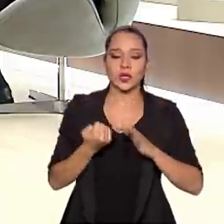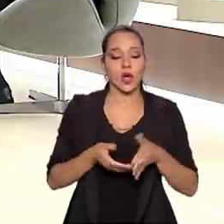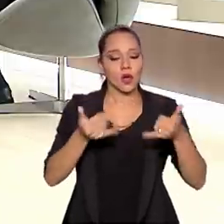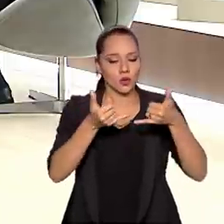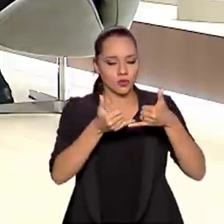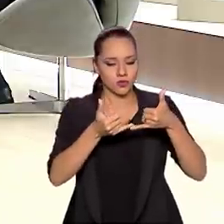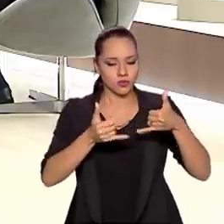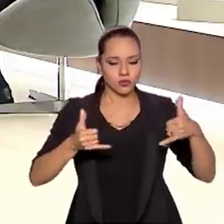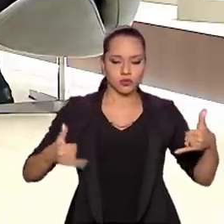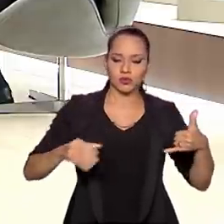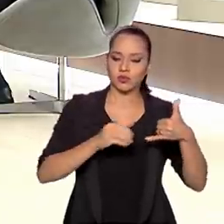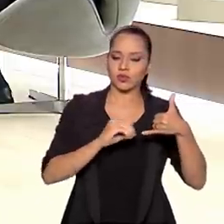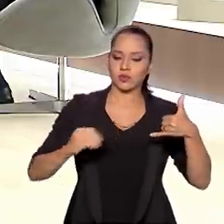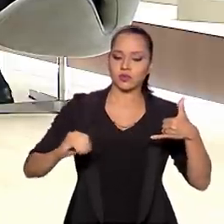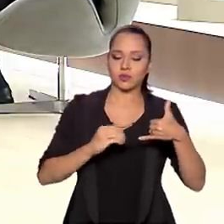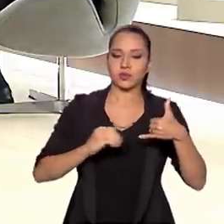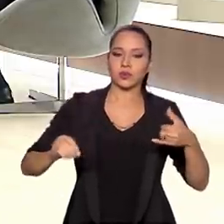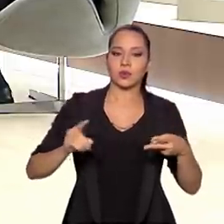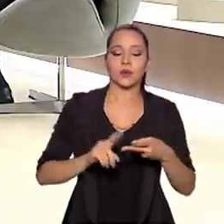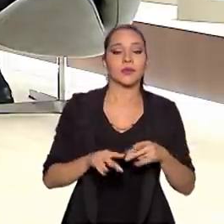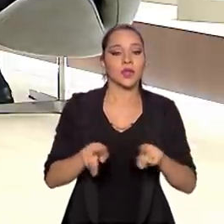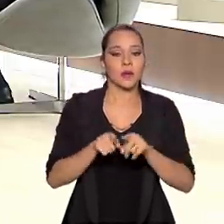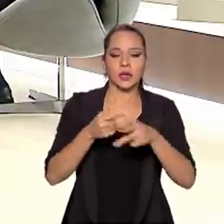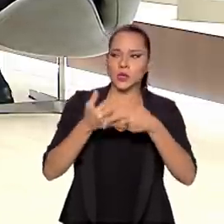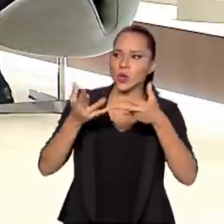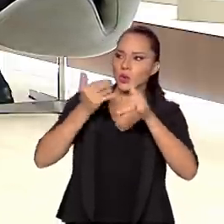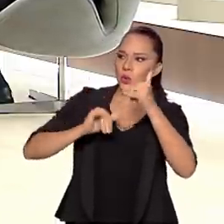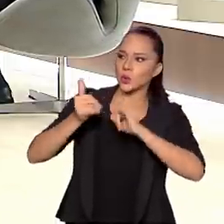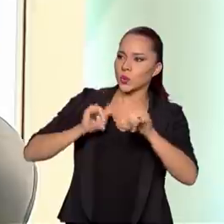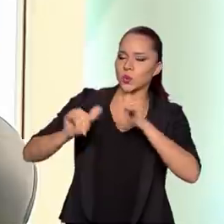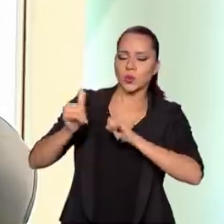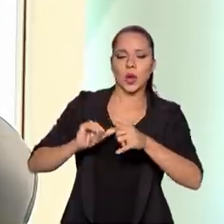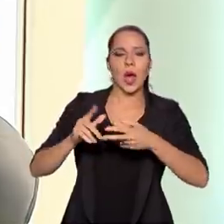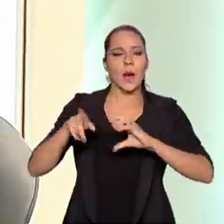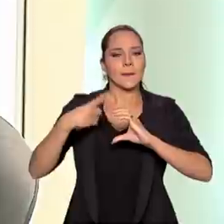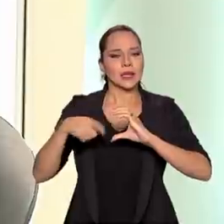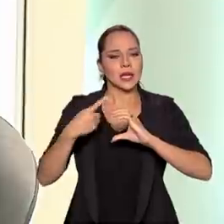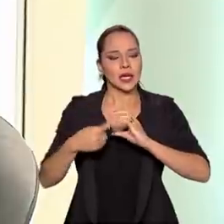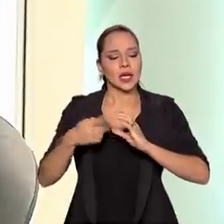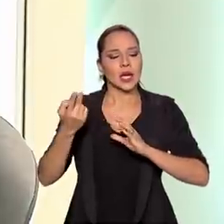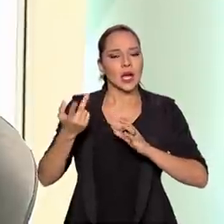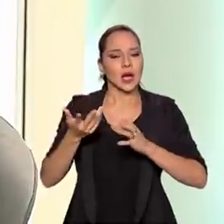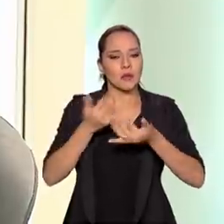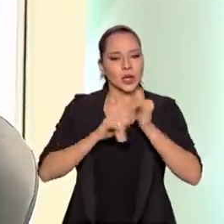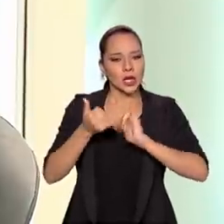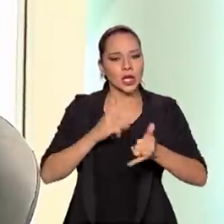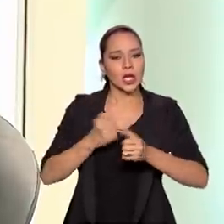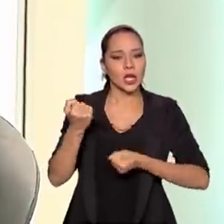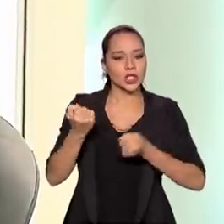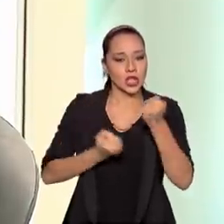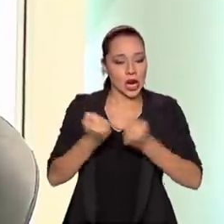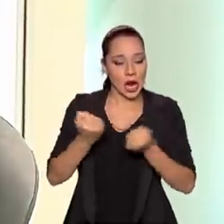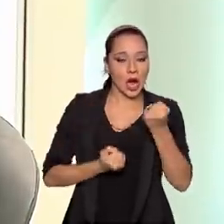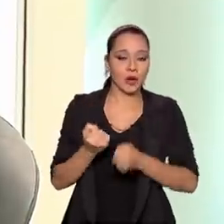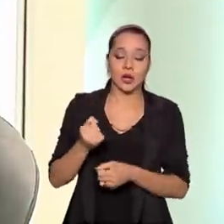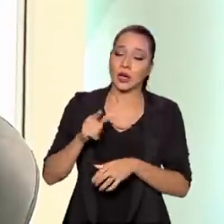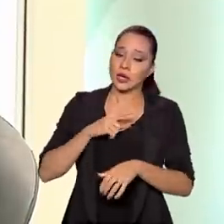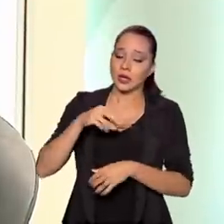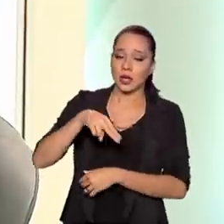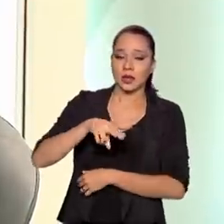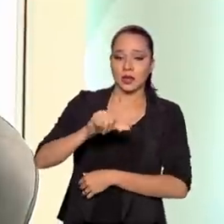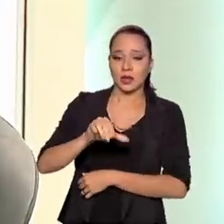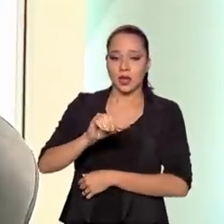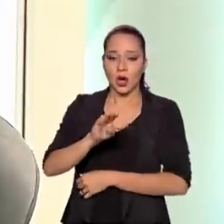de transmissão de energia, dos equipamentos eletrônicos, das baterias de carro, e aí entra o nióbio também. Então,